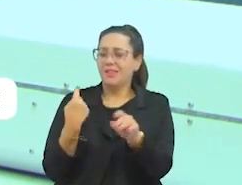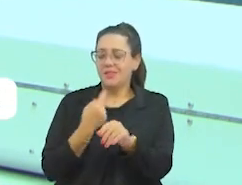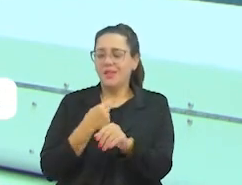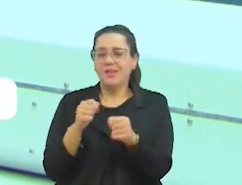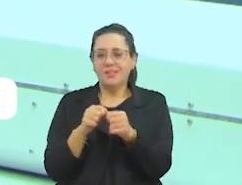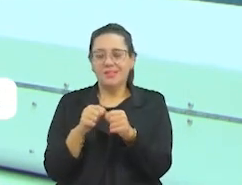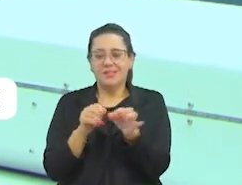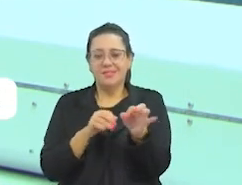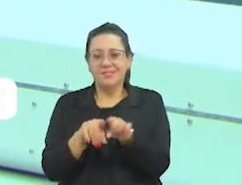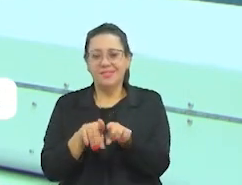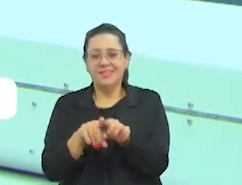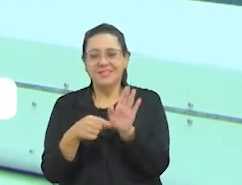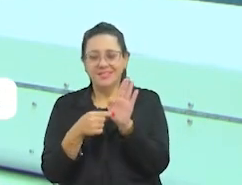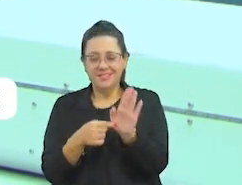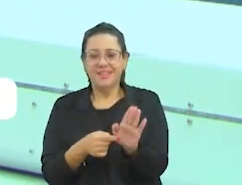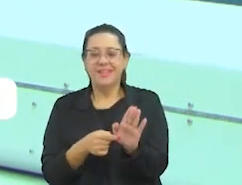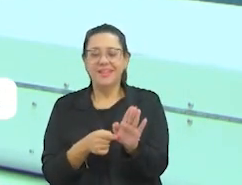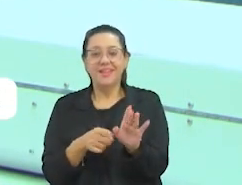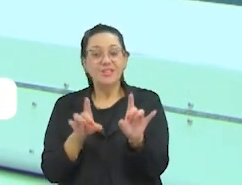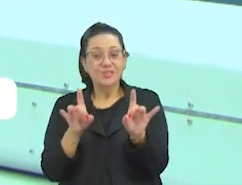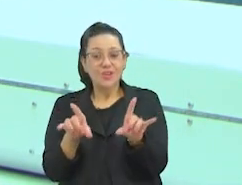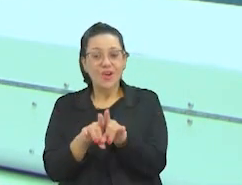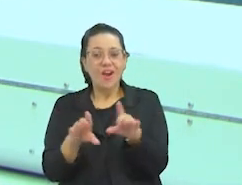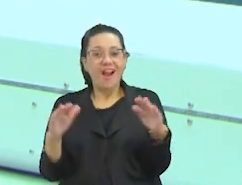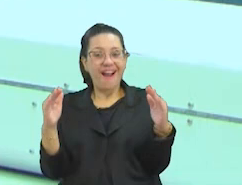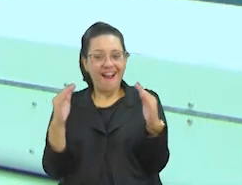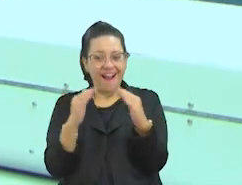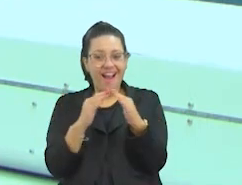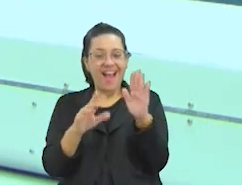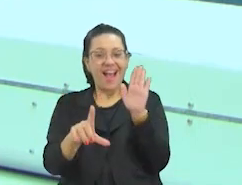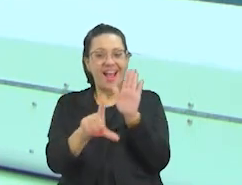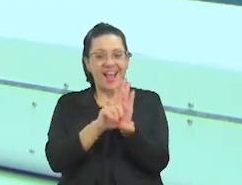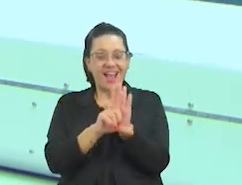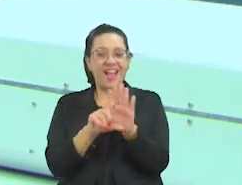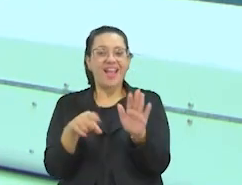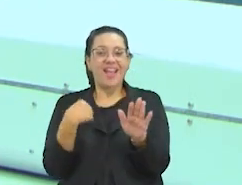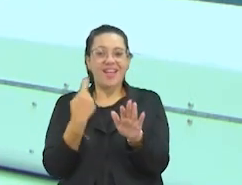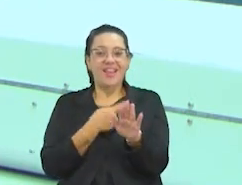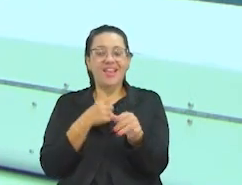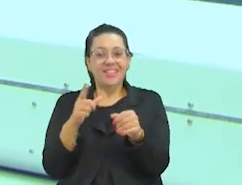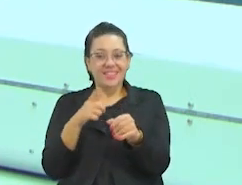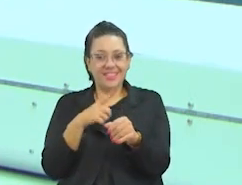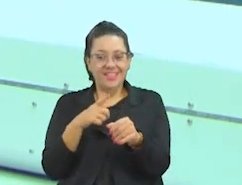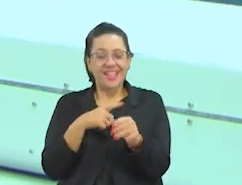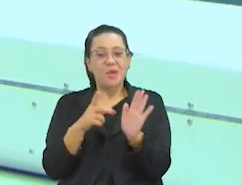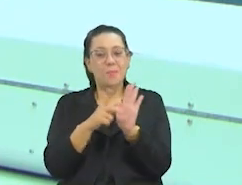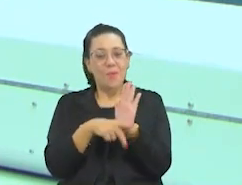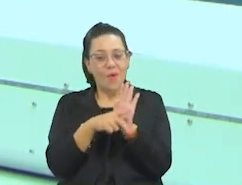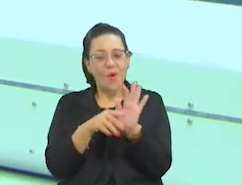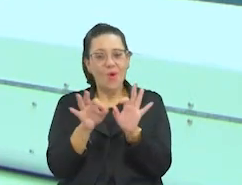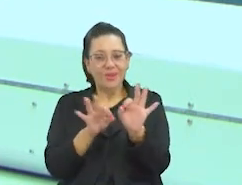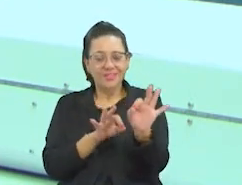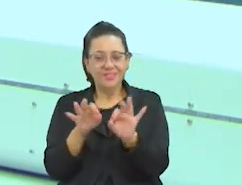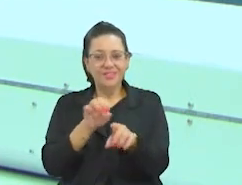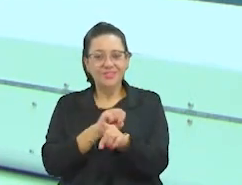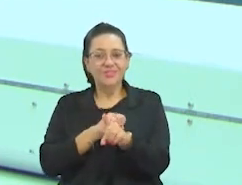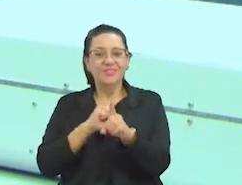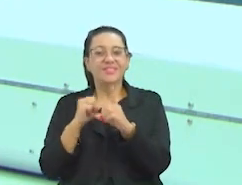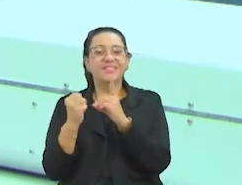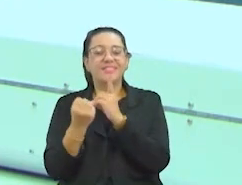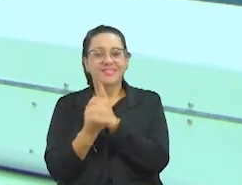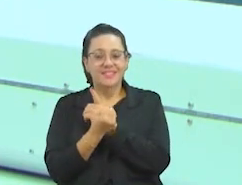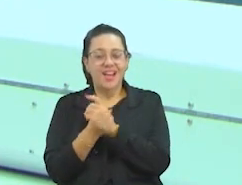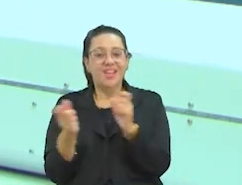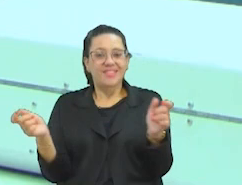oferecendo, não como Câmara Municipal, mas como vereador. Nós estamos com um novo projeto social, para poder ajudar a